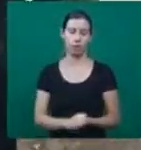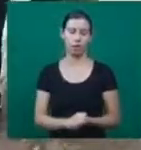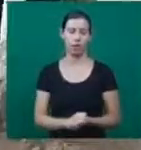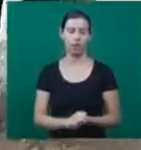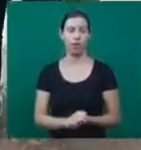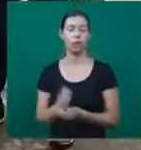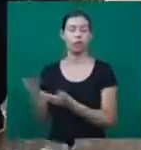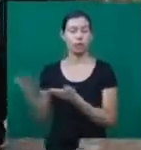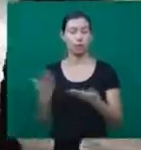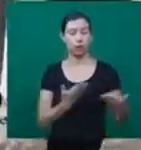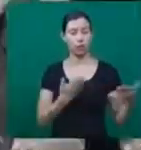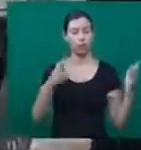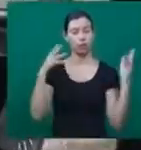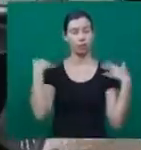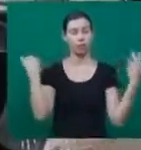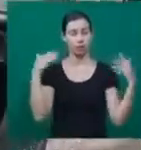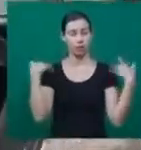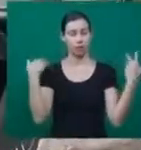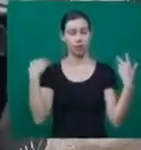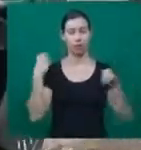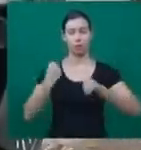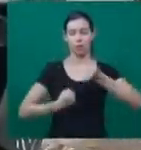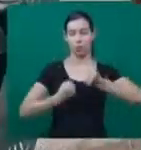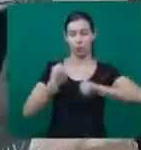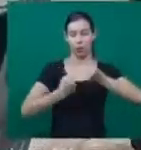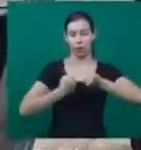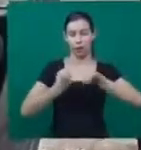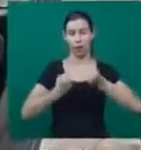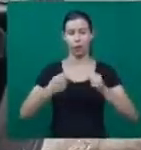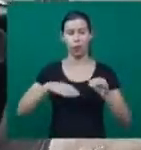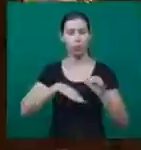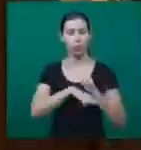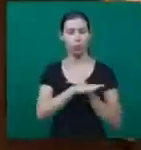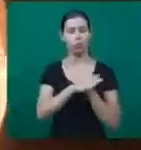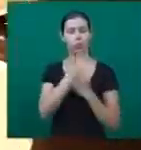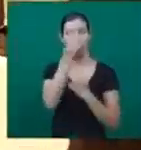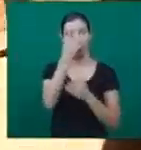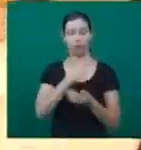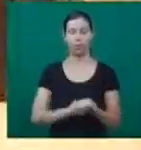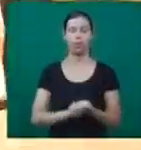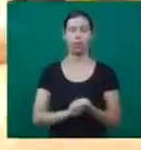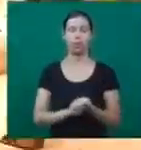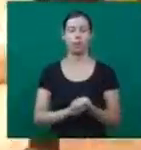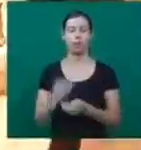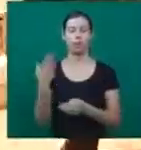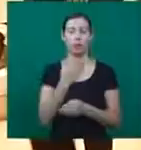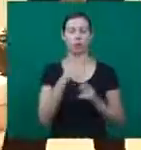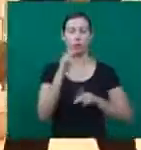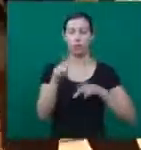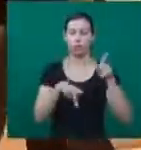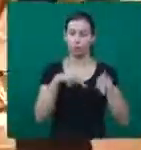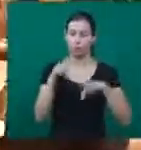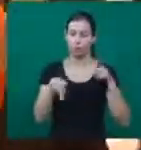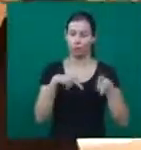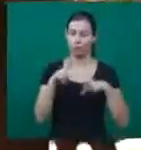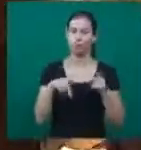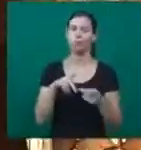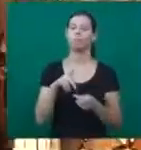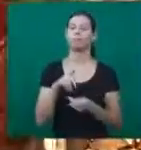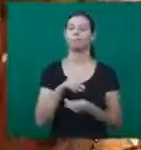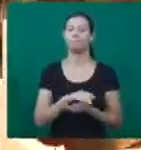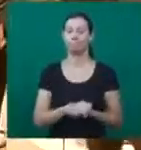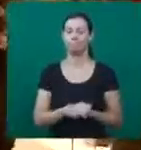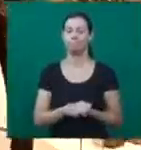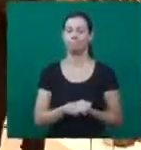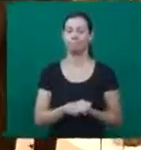para um passeio. Entrar no nosso carro até que não foi tão difícil, mas passear pelo shopping, sim. É praticamente